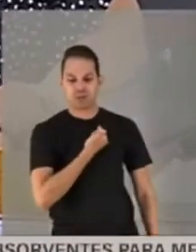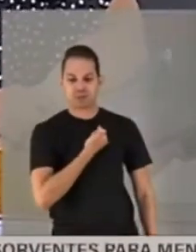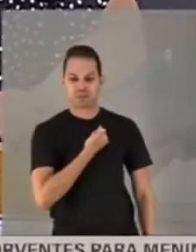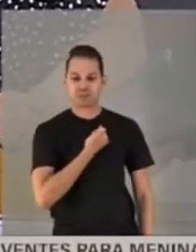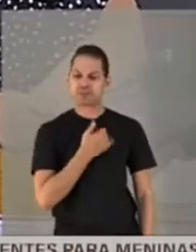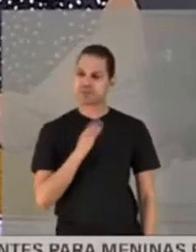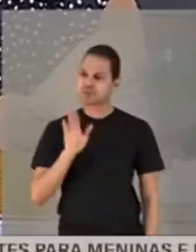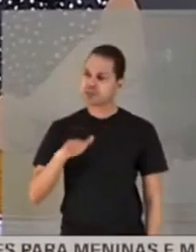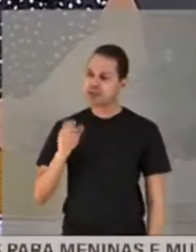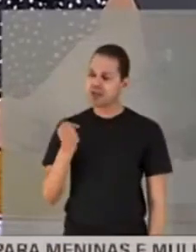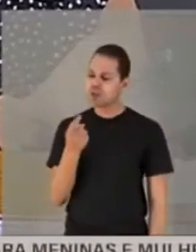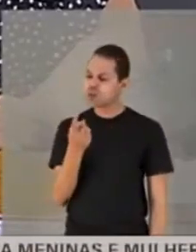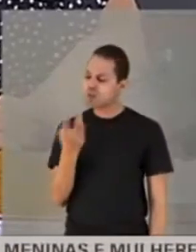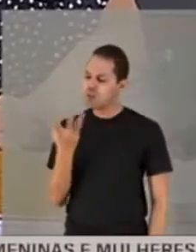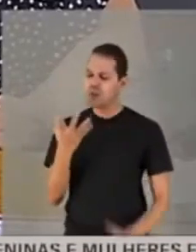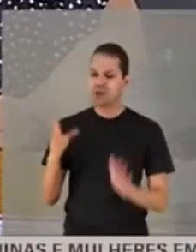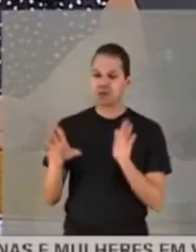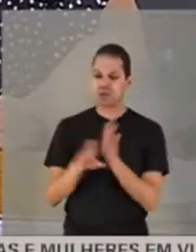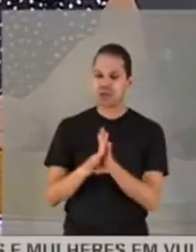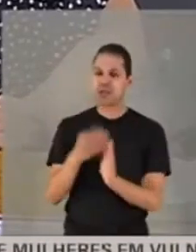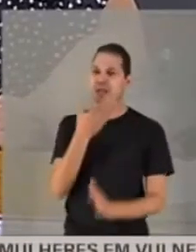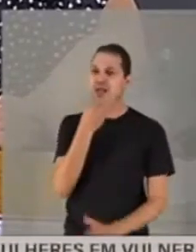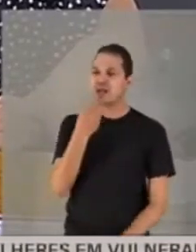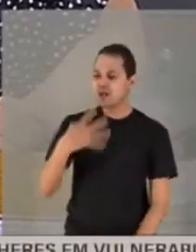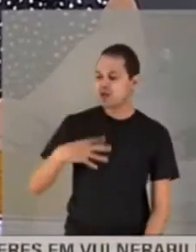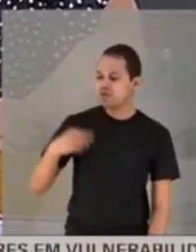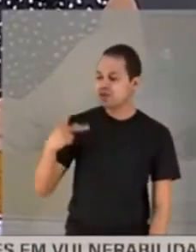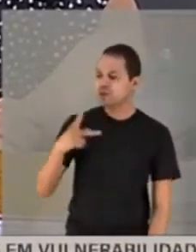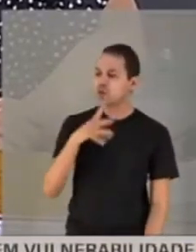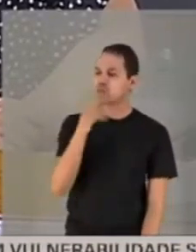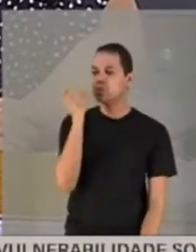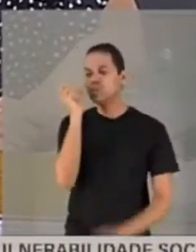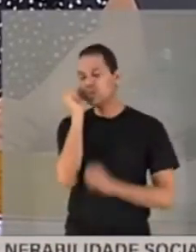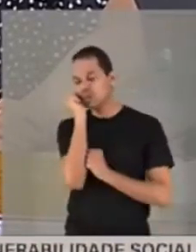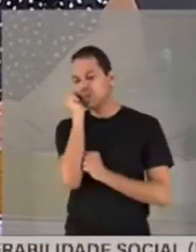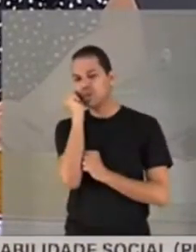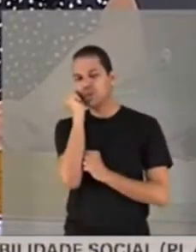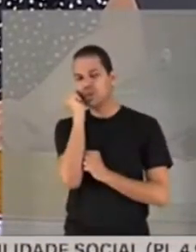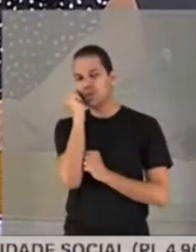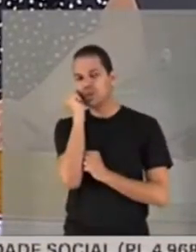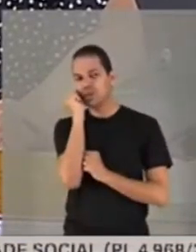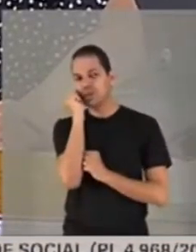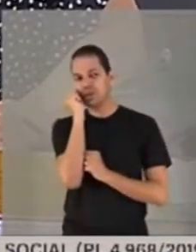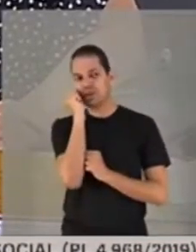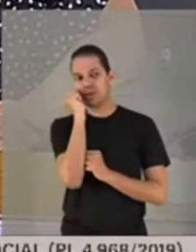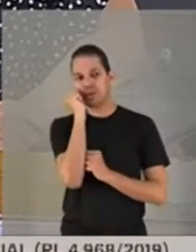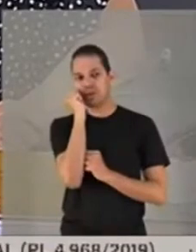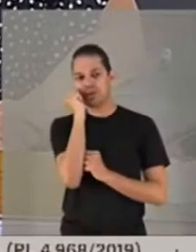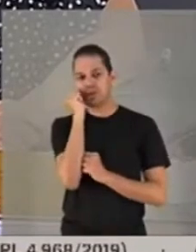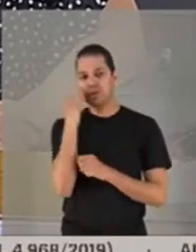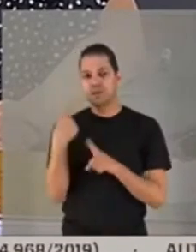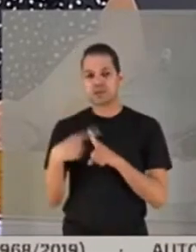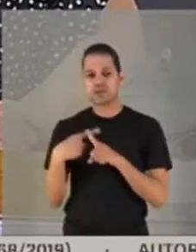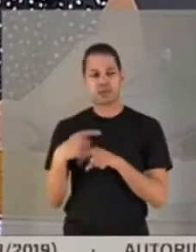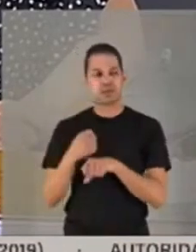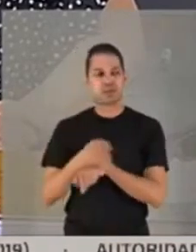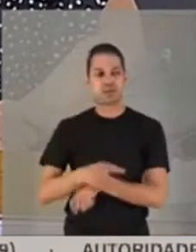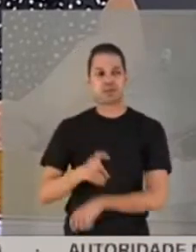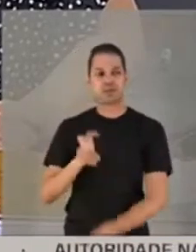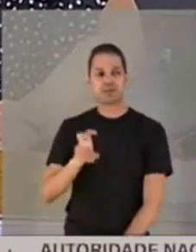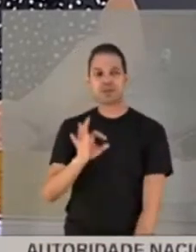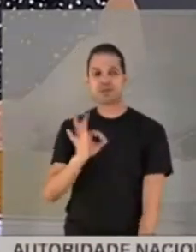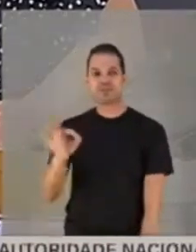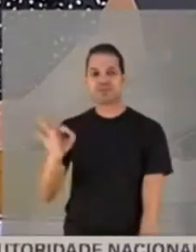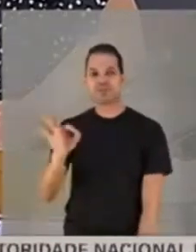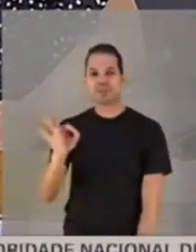cara, quantas vezes eu cheguei e encontrei o Hugo dormindo lá, porque cinco horas ele já tinha que estar e às vezes ele estava